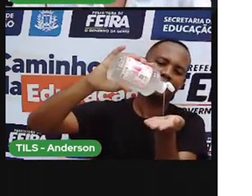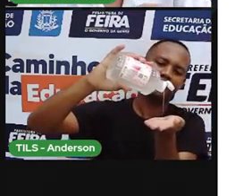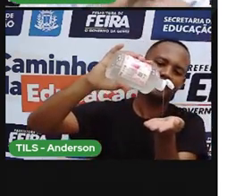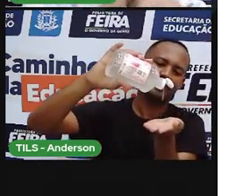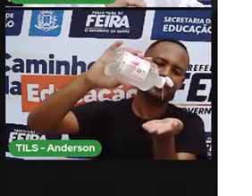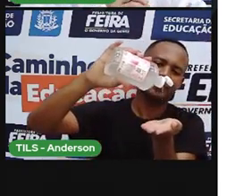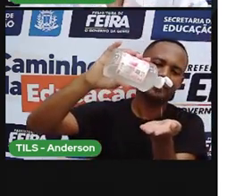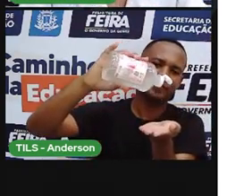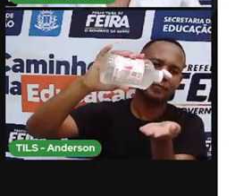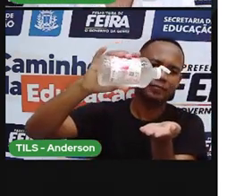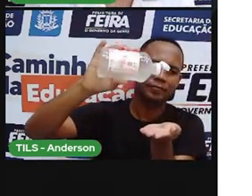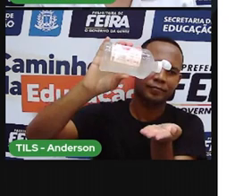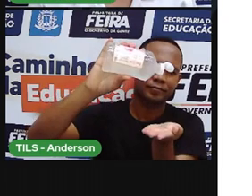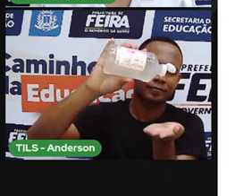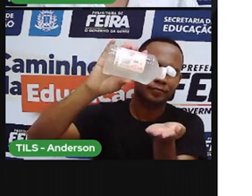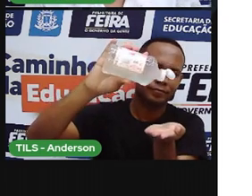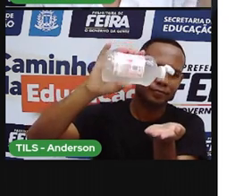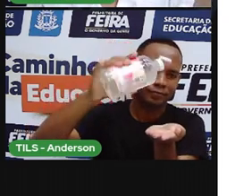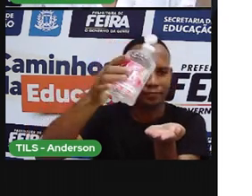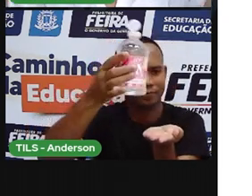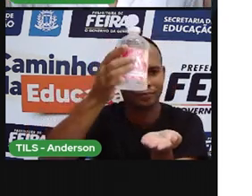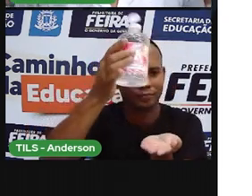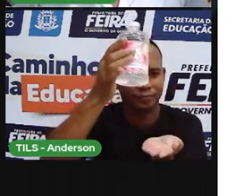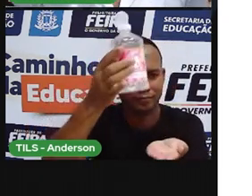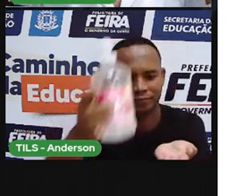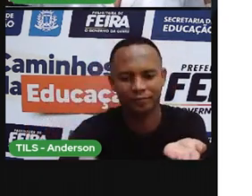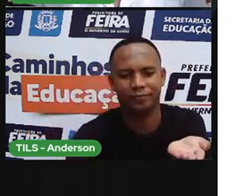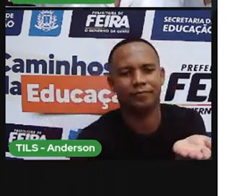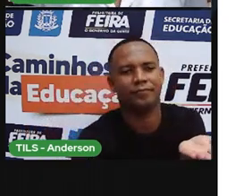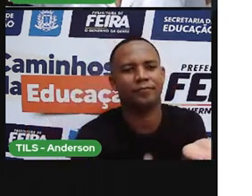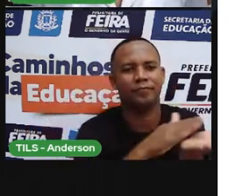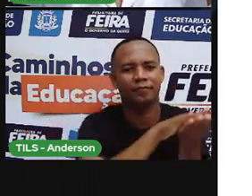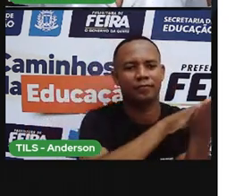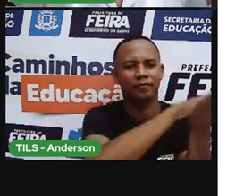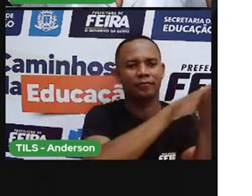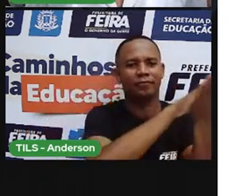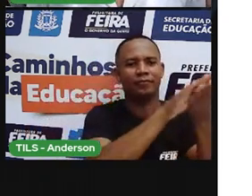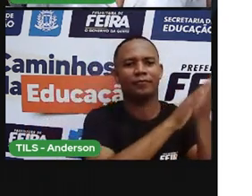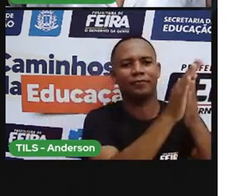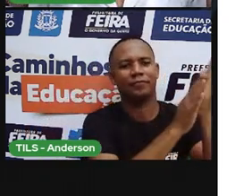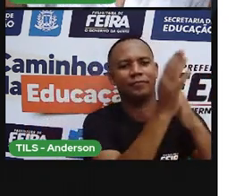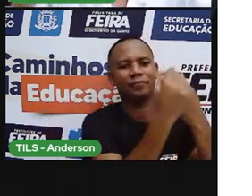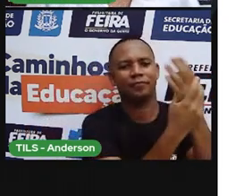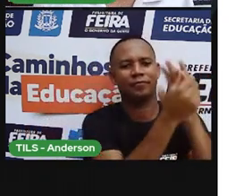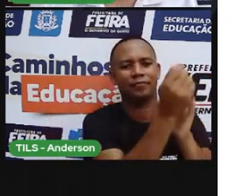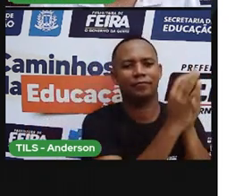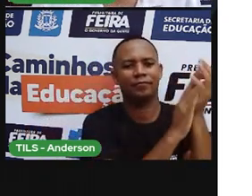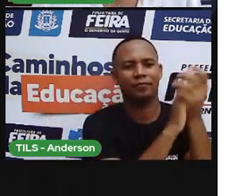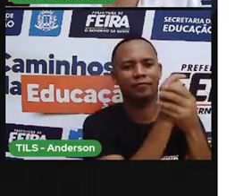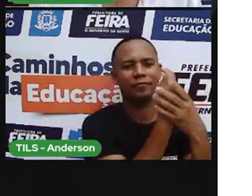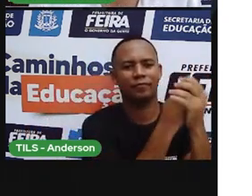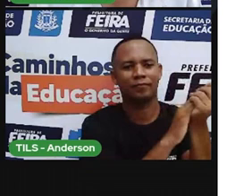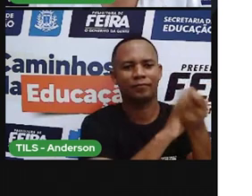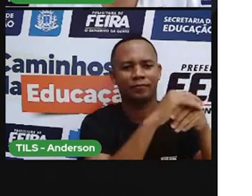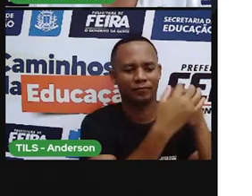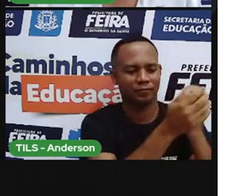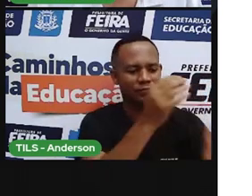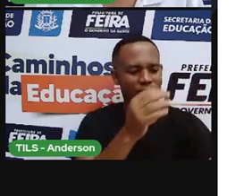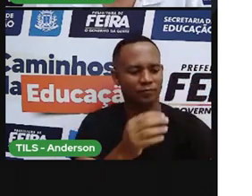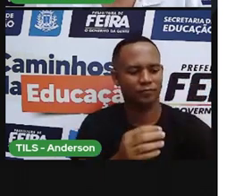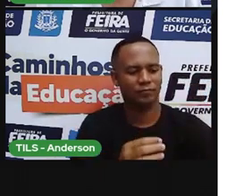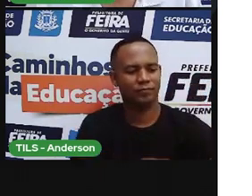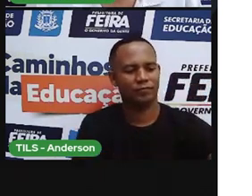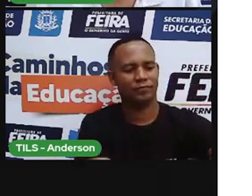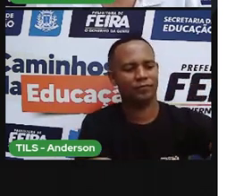cortadinha. Lavou a mão. Faz o quê? Usa álcool em gel. Usa álcool em gel. o que mais, Anderson?